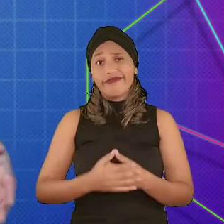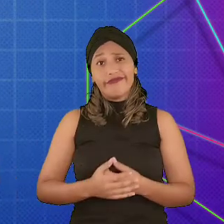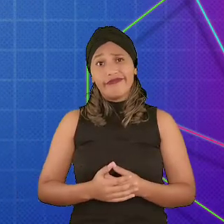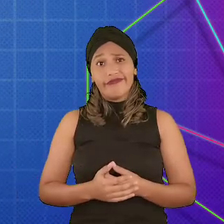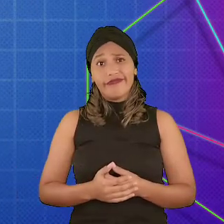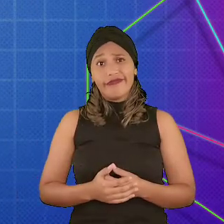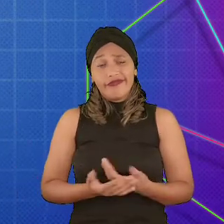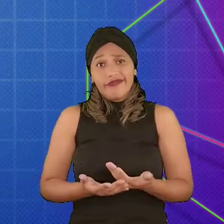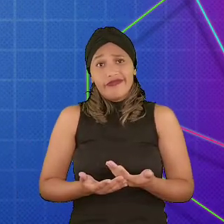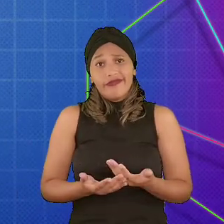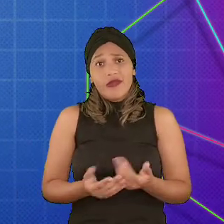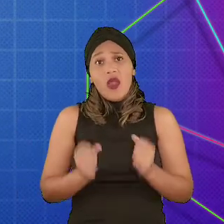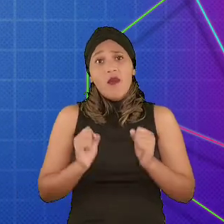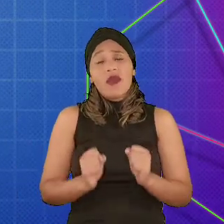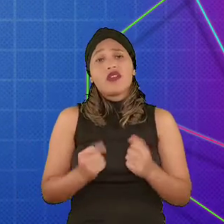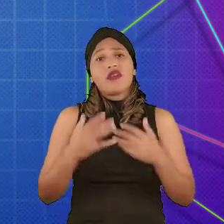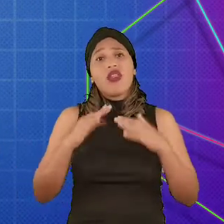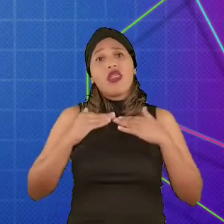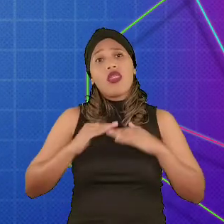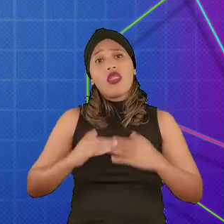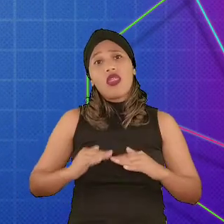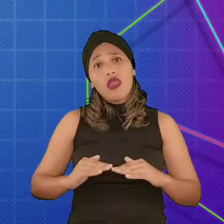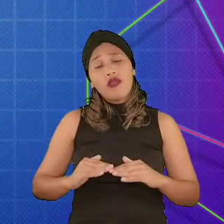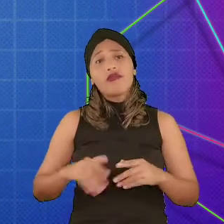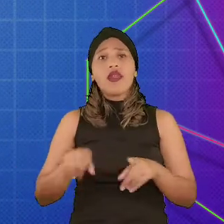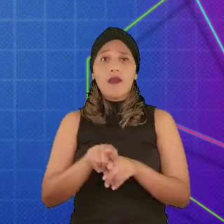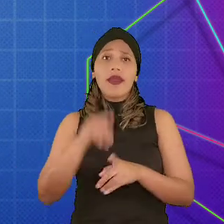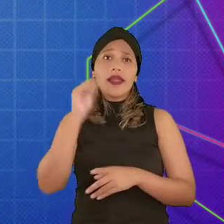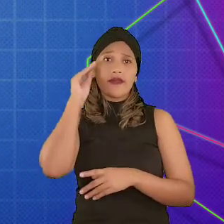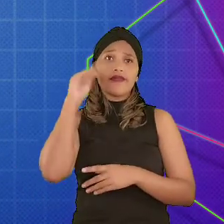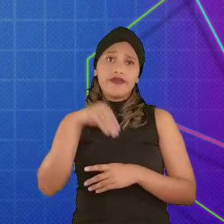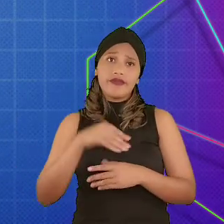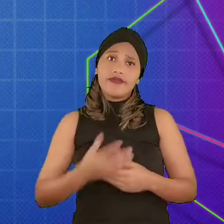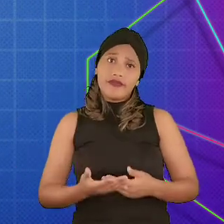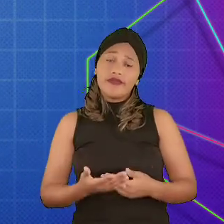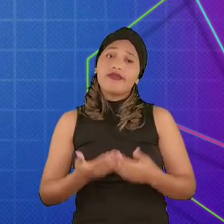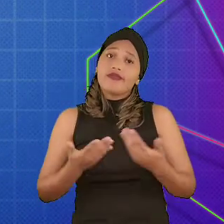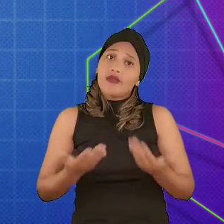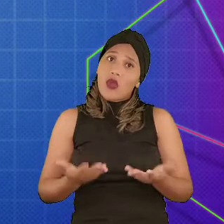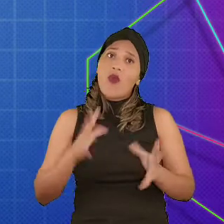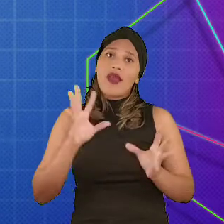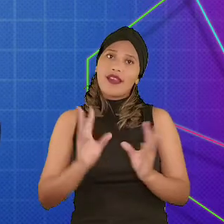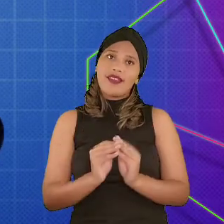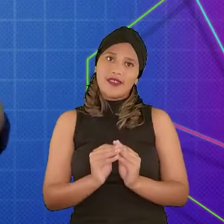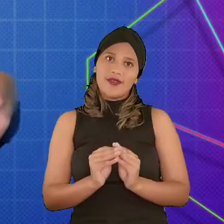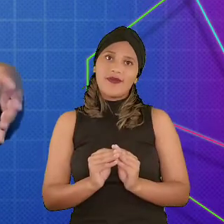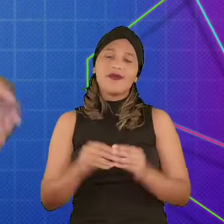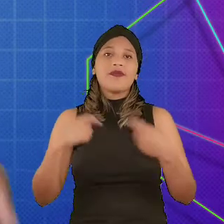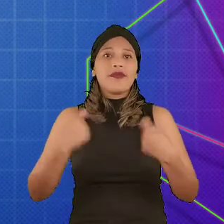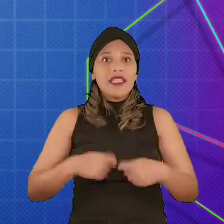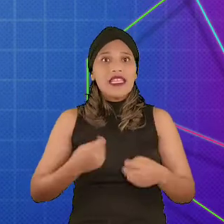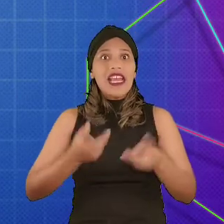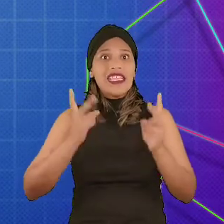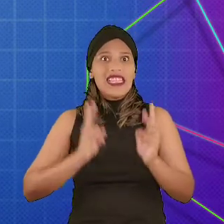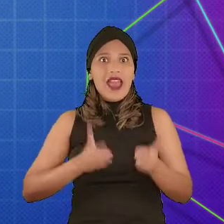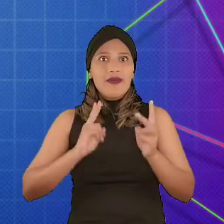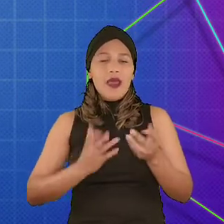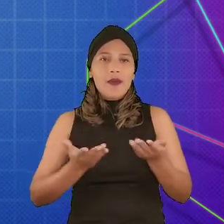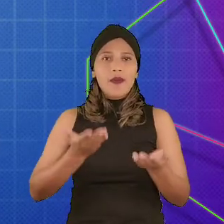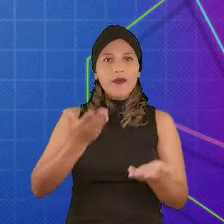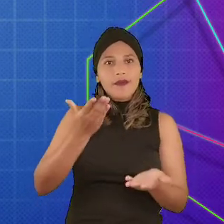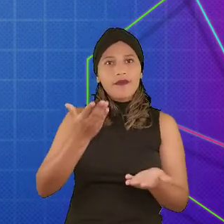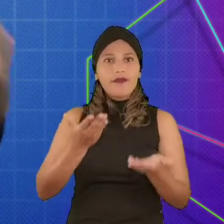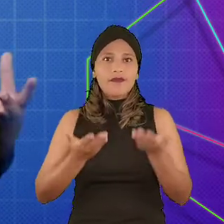ver desafiado, você pode ficar desmotivado e também abandonar o jogo. Então, é isso. É preciso sempre um